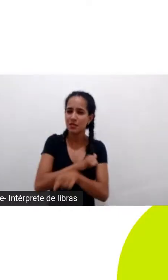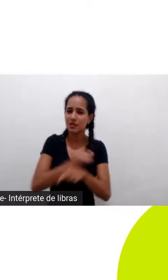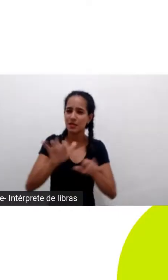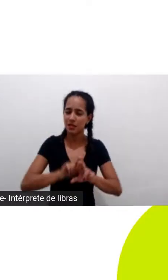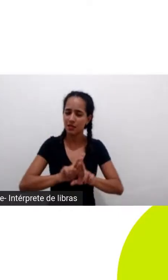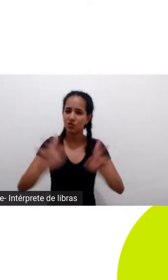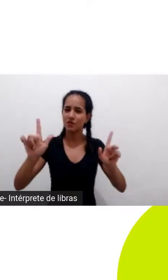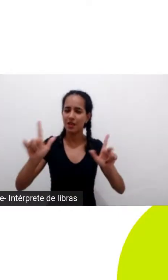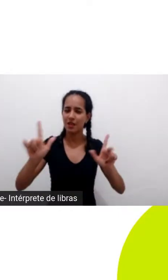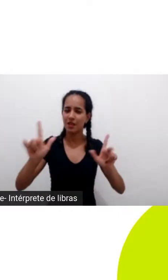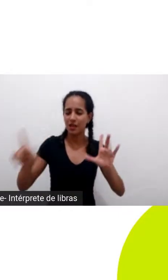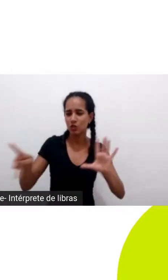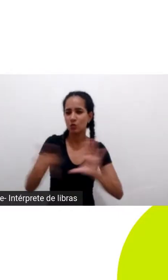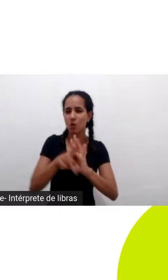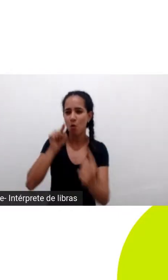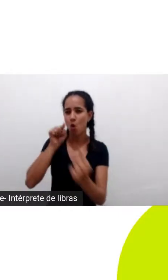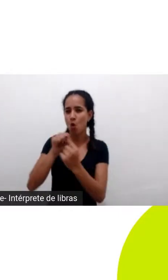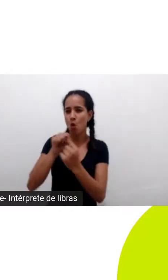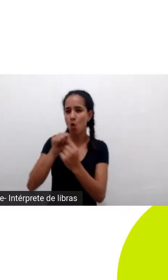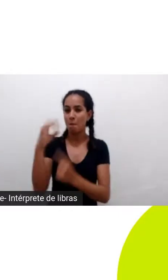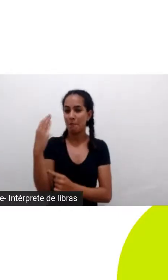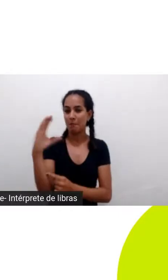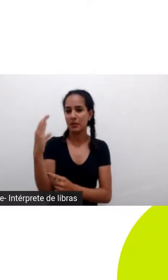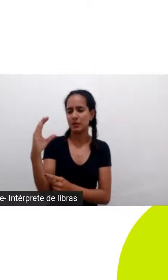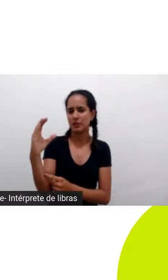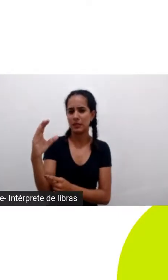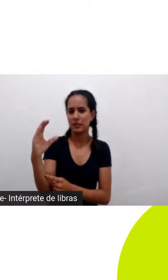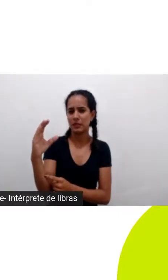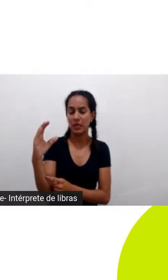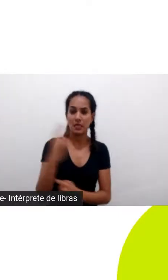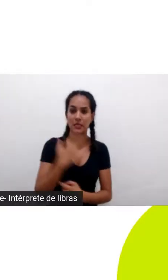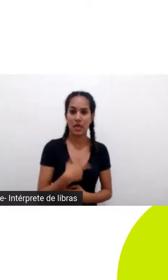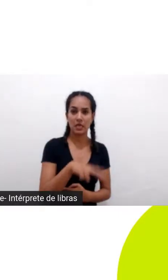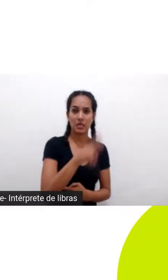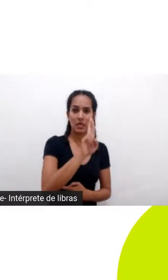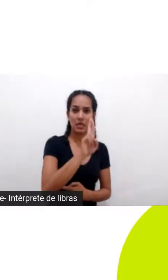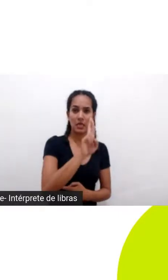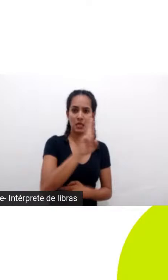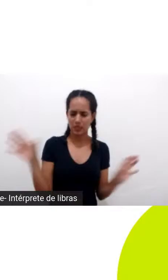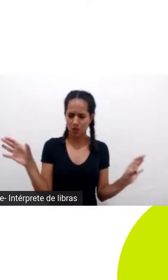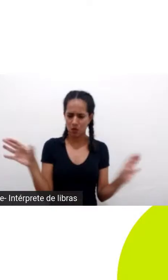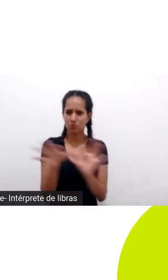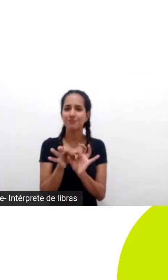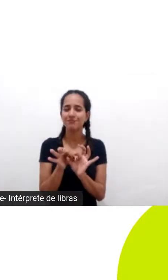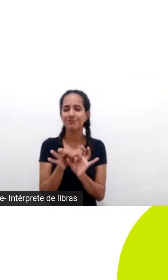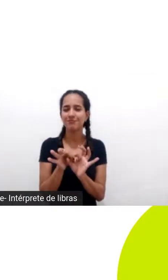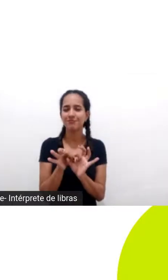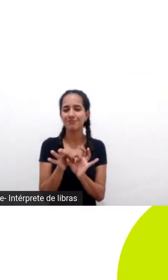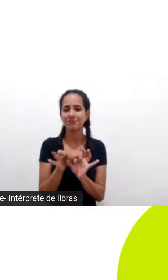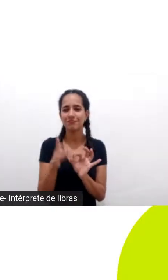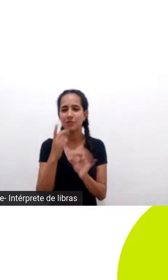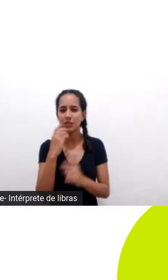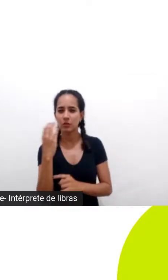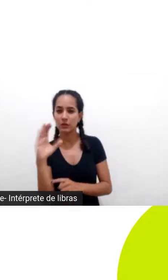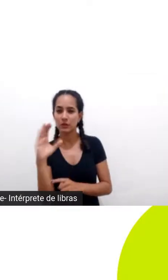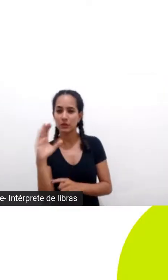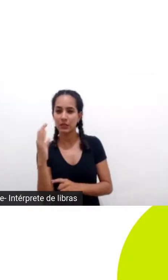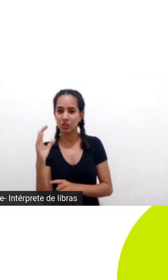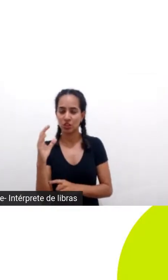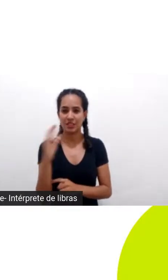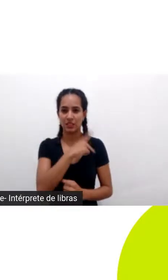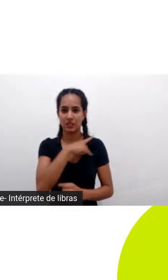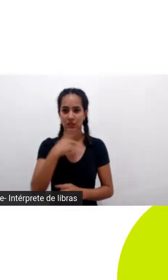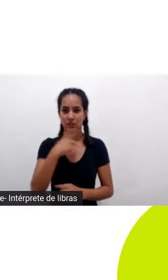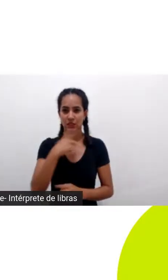ciência então é muito louco como a ciência e religião se encontram nesse filme o próprio norueguês o cientista norueguês que descobre o